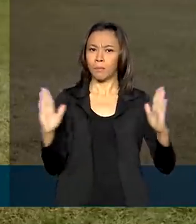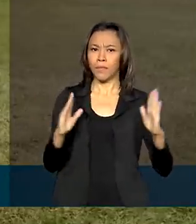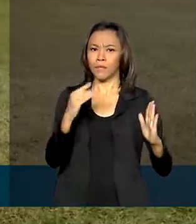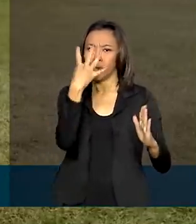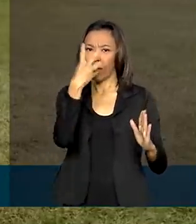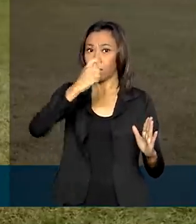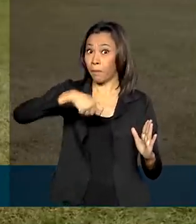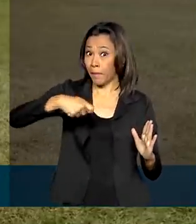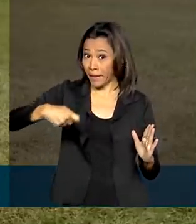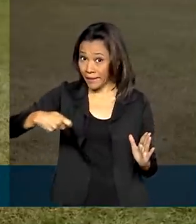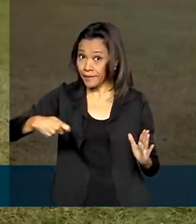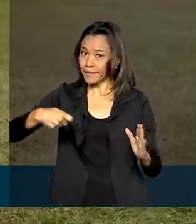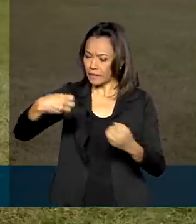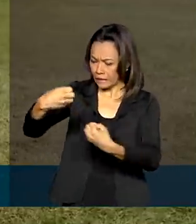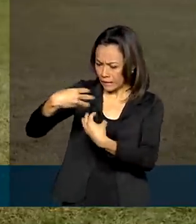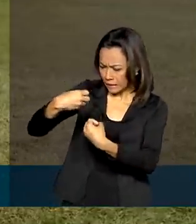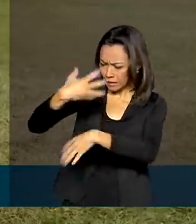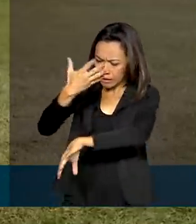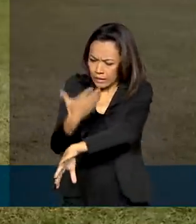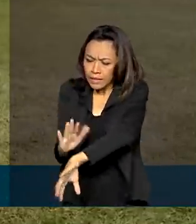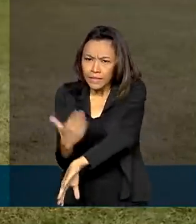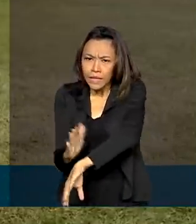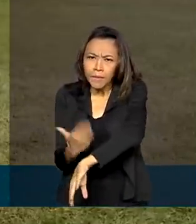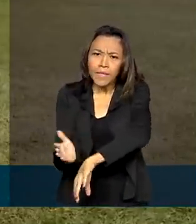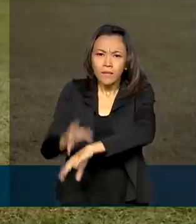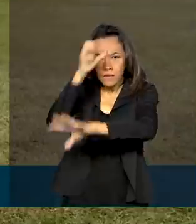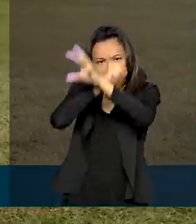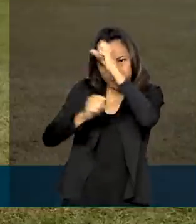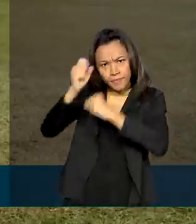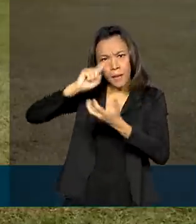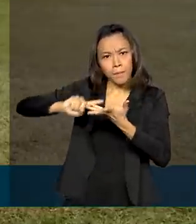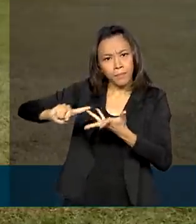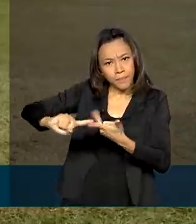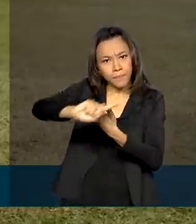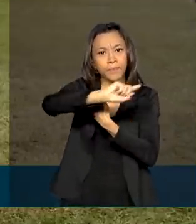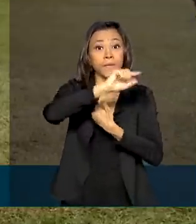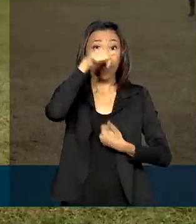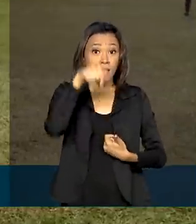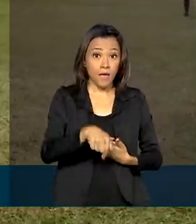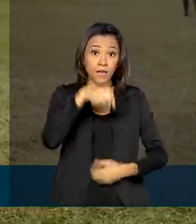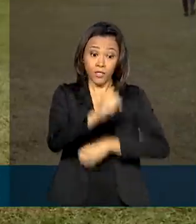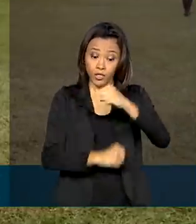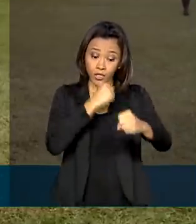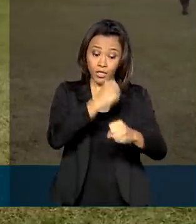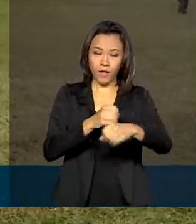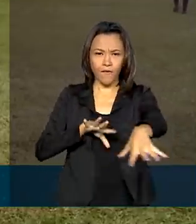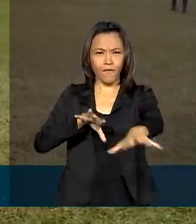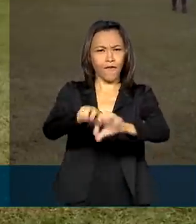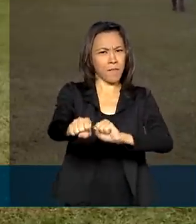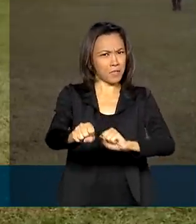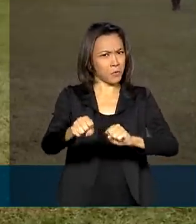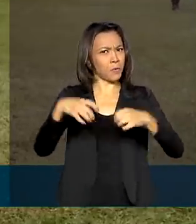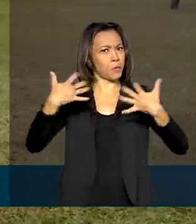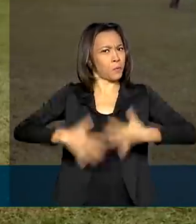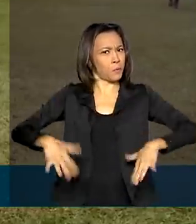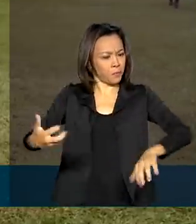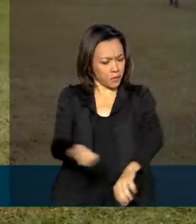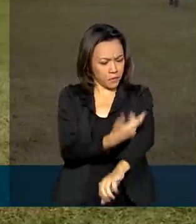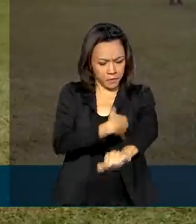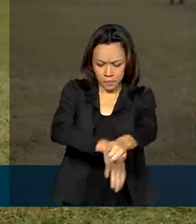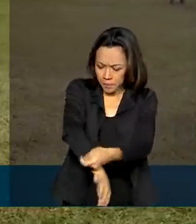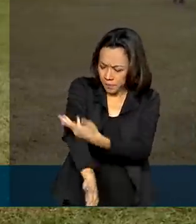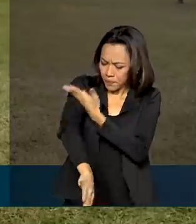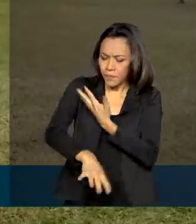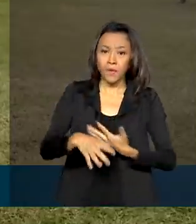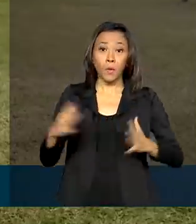meses, eles recebem treinamento e capacitação. E este ano, a formatura teve um motivo a mais de emoção. O